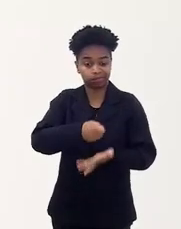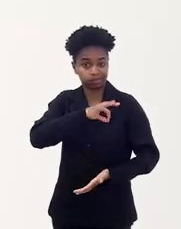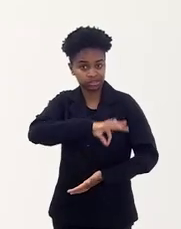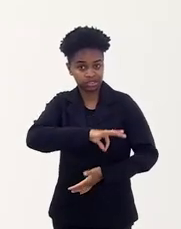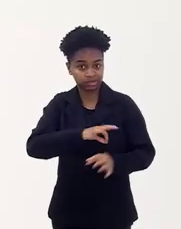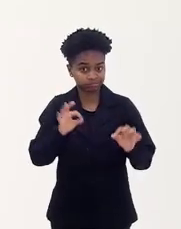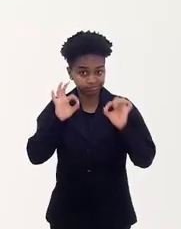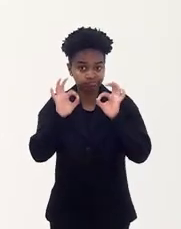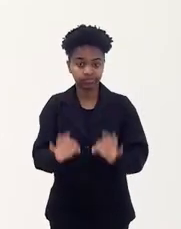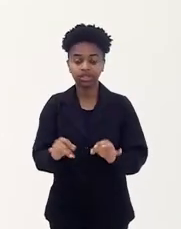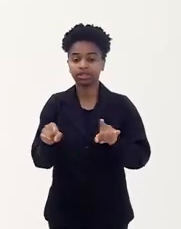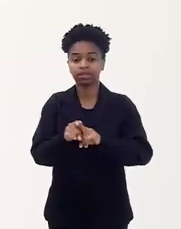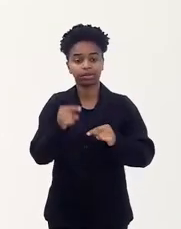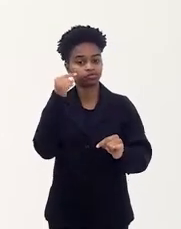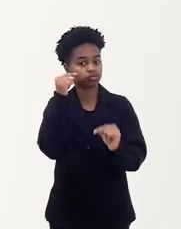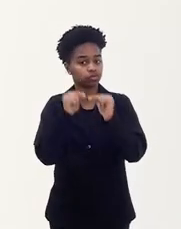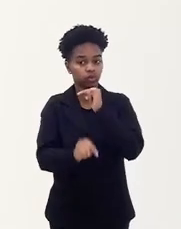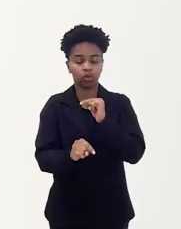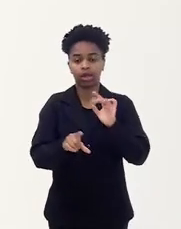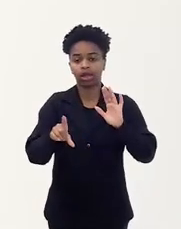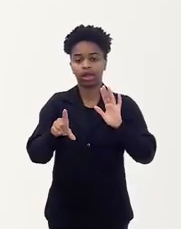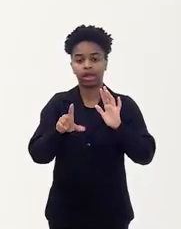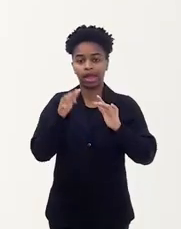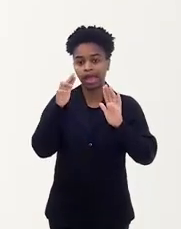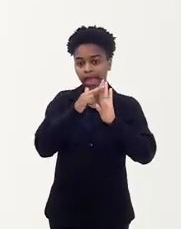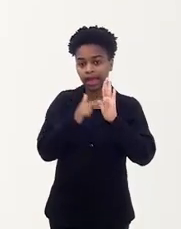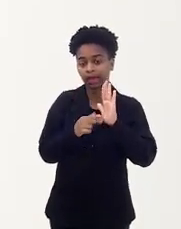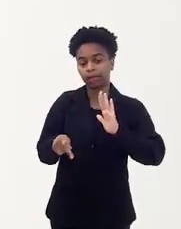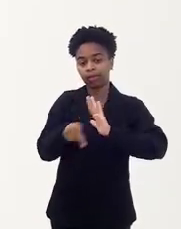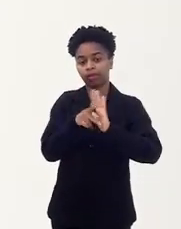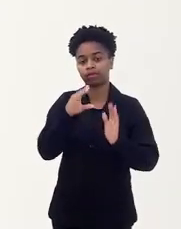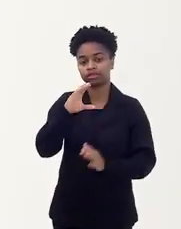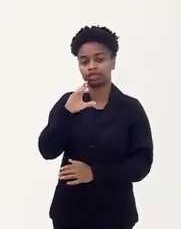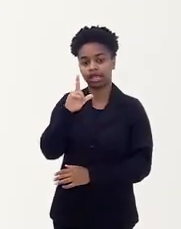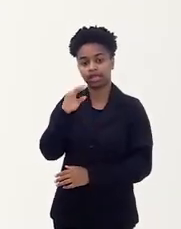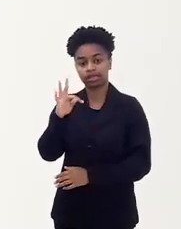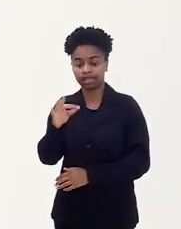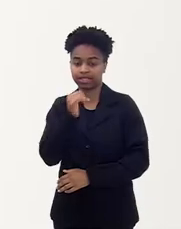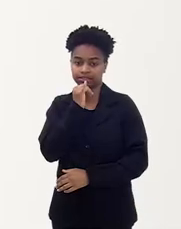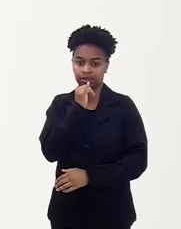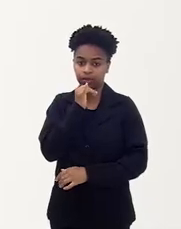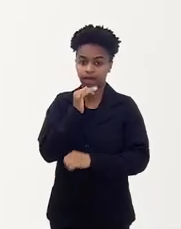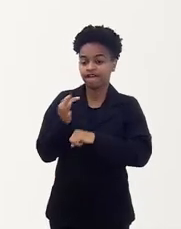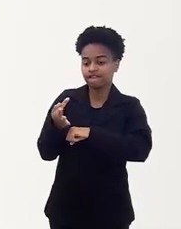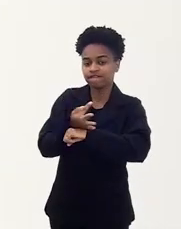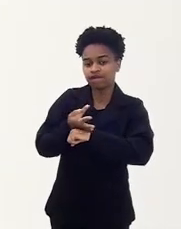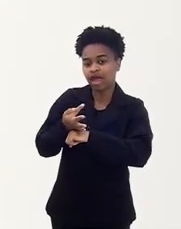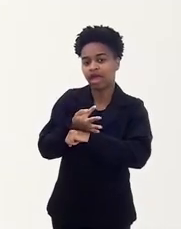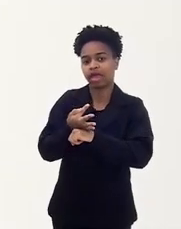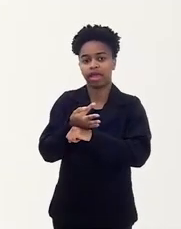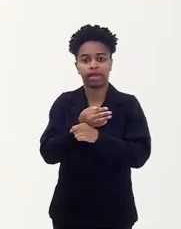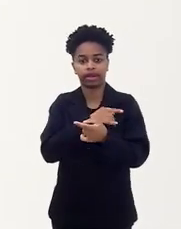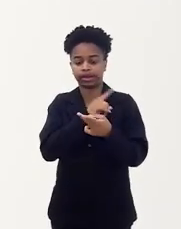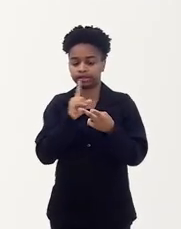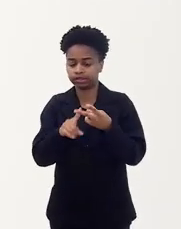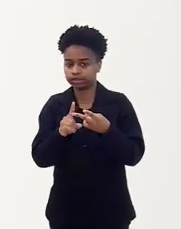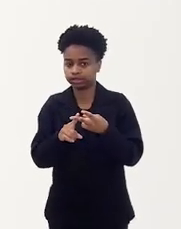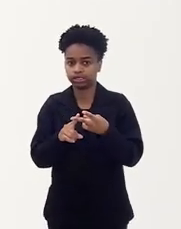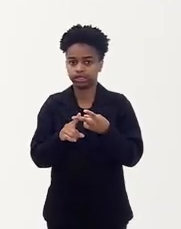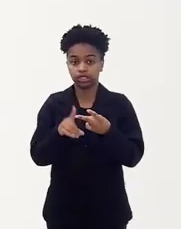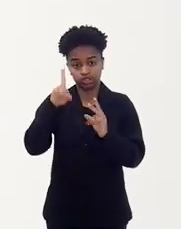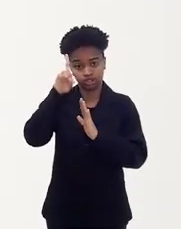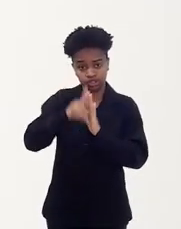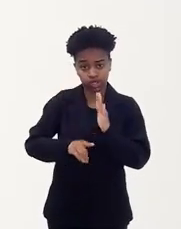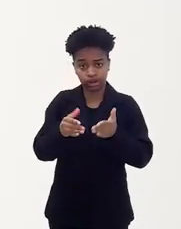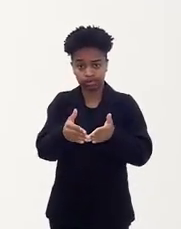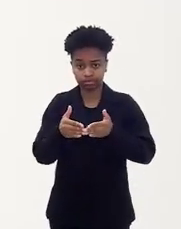não está em consonância com as determinações da CLT, que são o direito ao gozo de férias proporcionais, que são